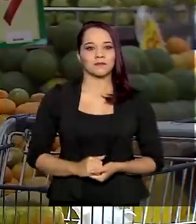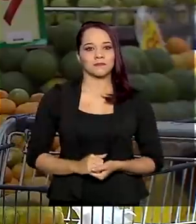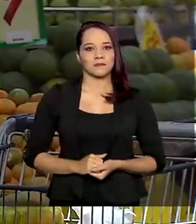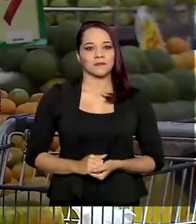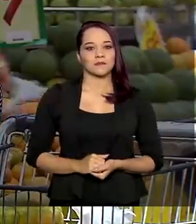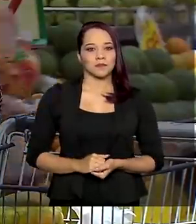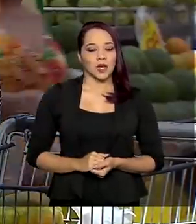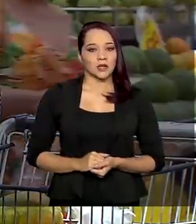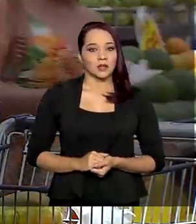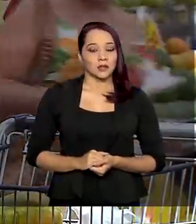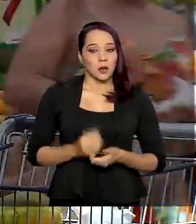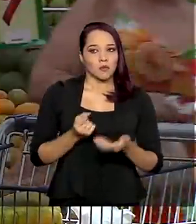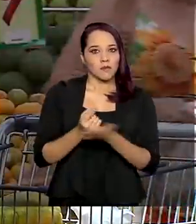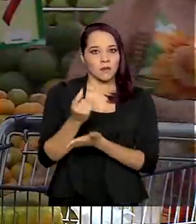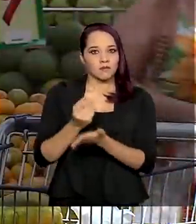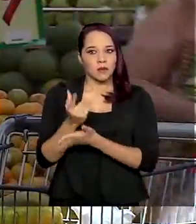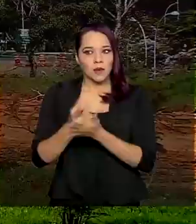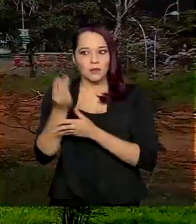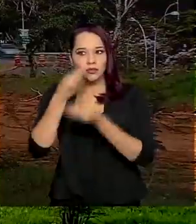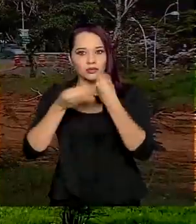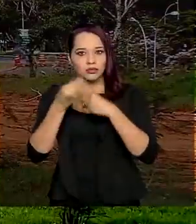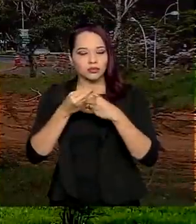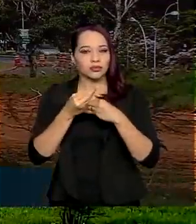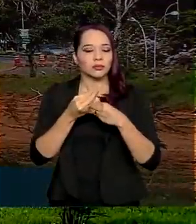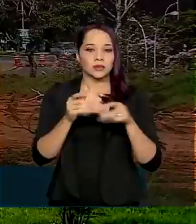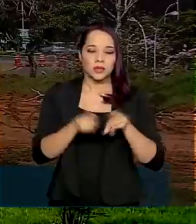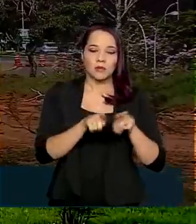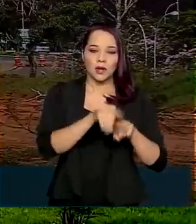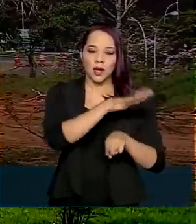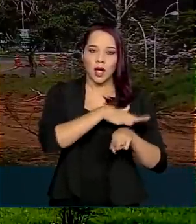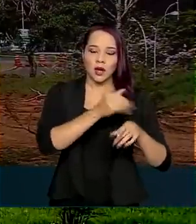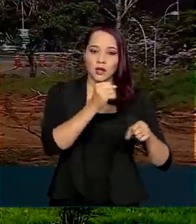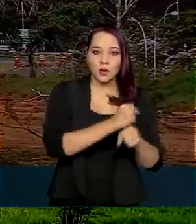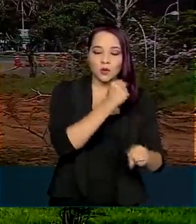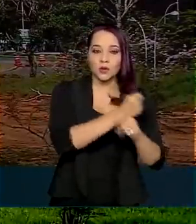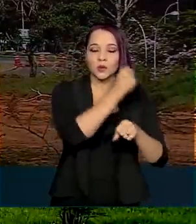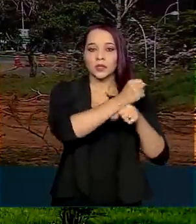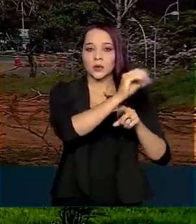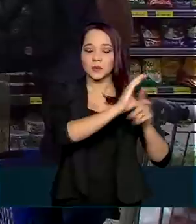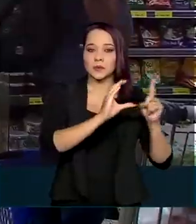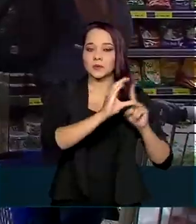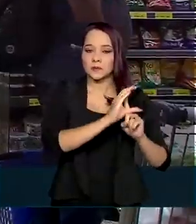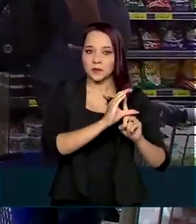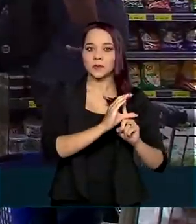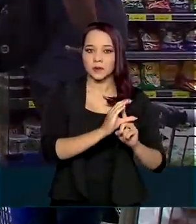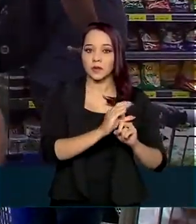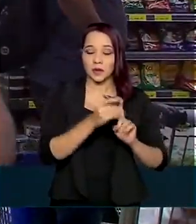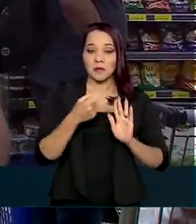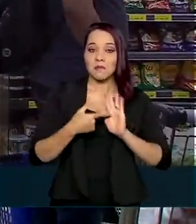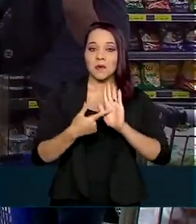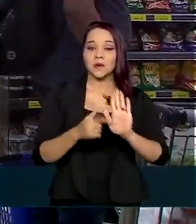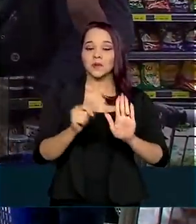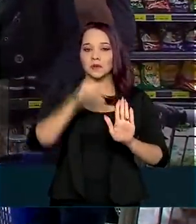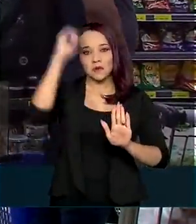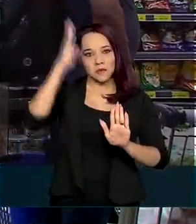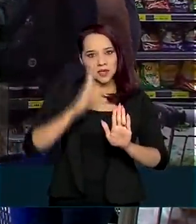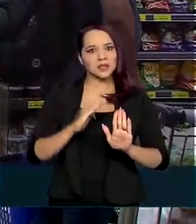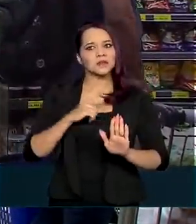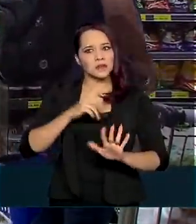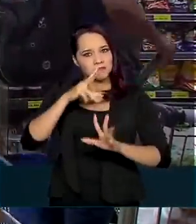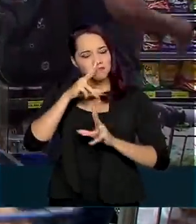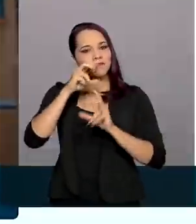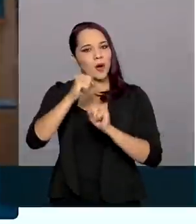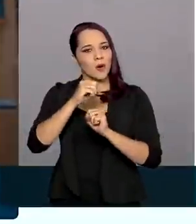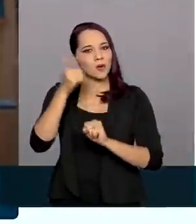O aumento do consumo de alimentos e a indústria da construção civil aquecida mostram que o Brasil está em forte